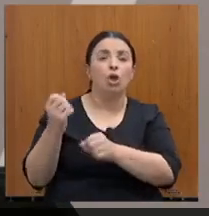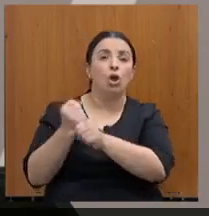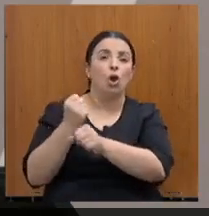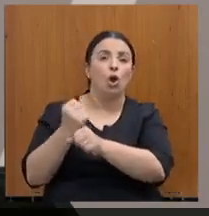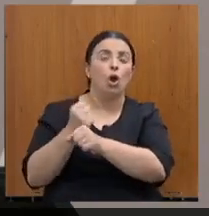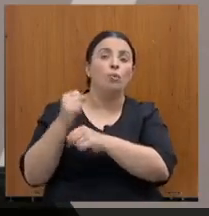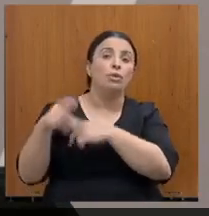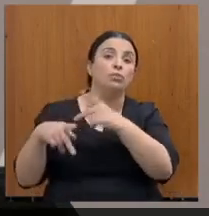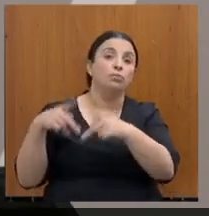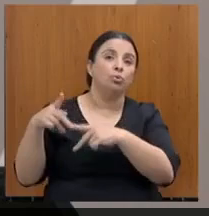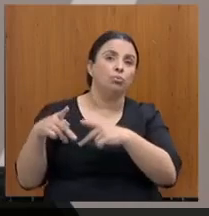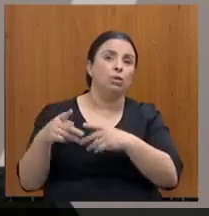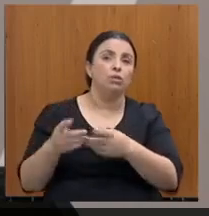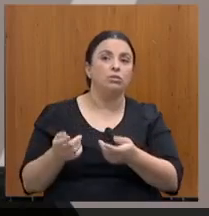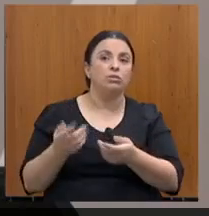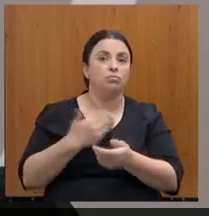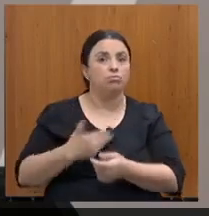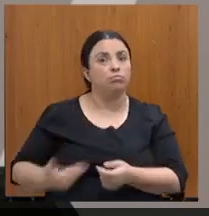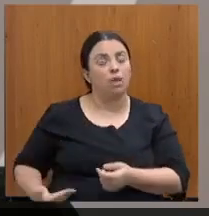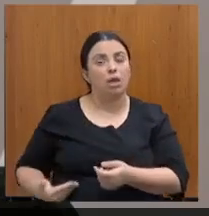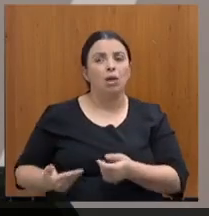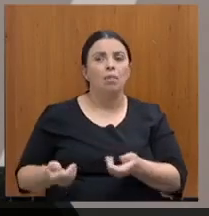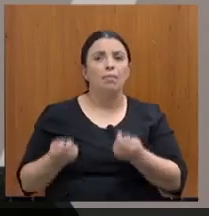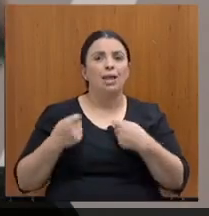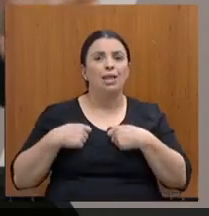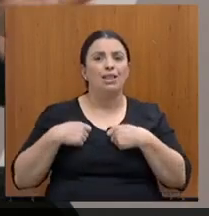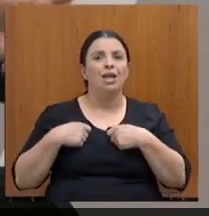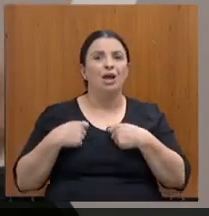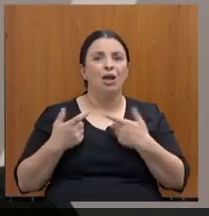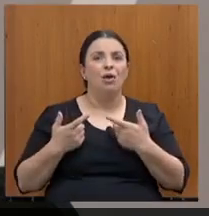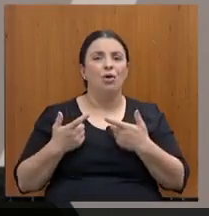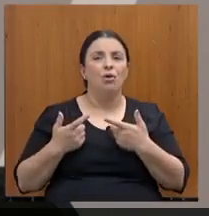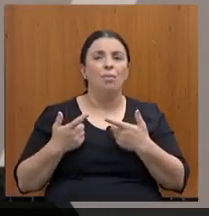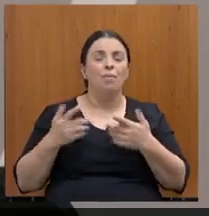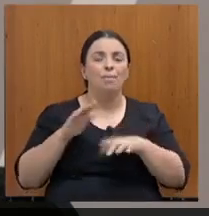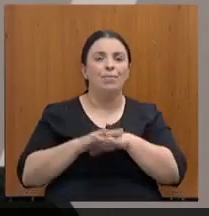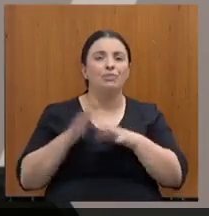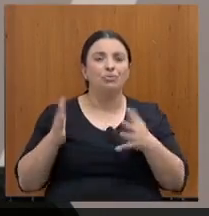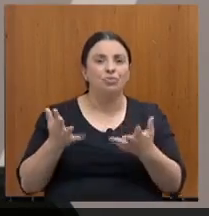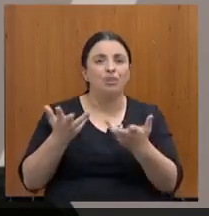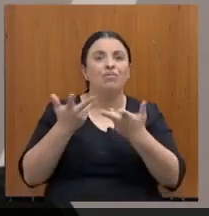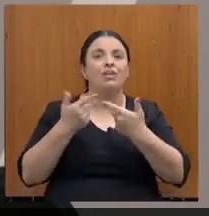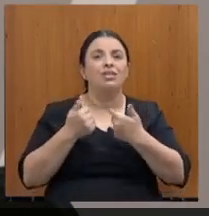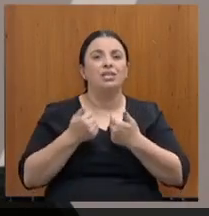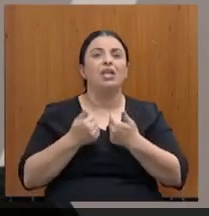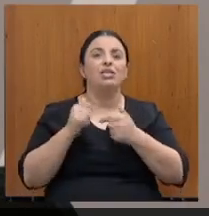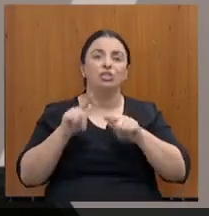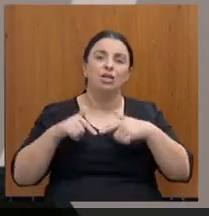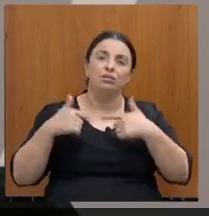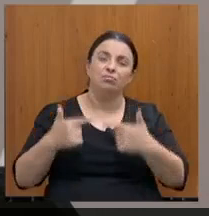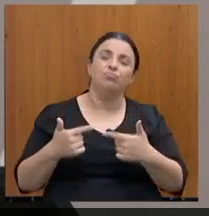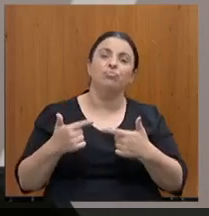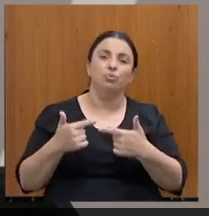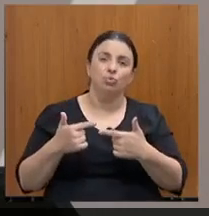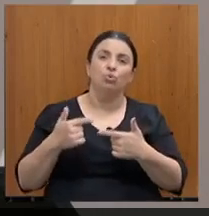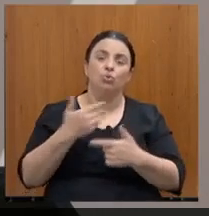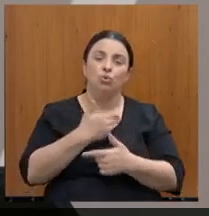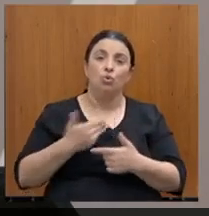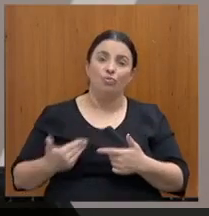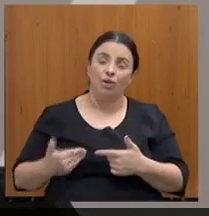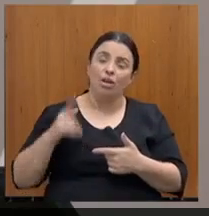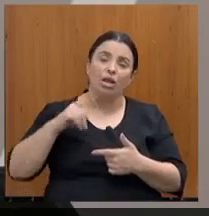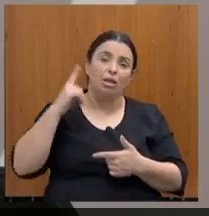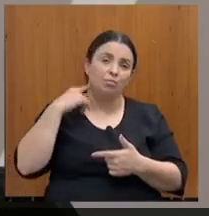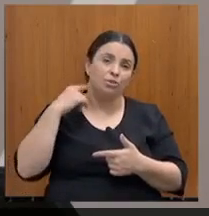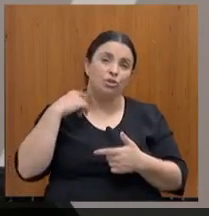seja muito mais eficiente nos quatro cantos do Estado de Minas Gerais, no grande Estado de Minas Gerais. Então,